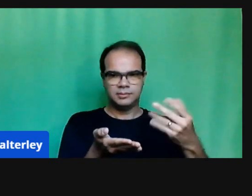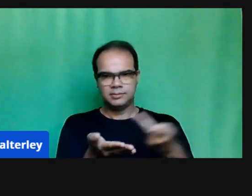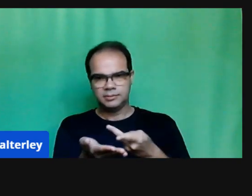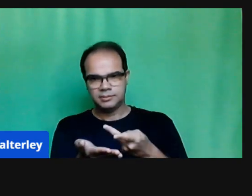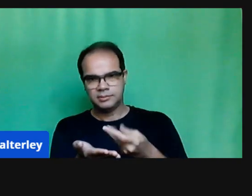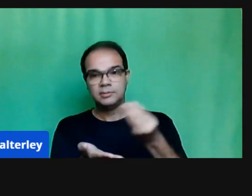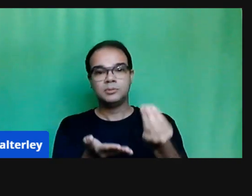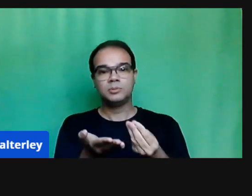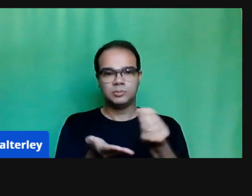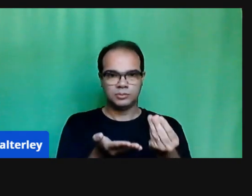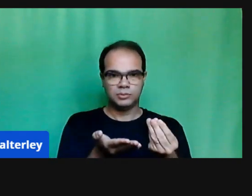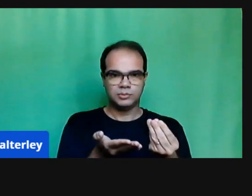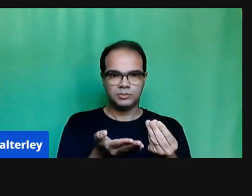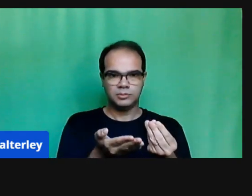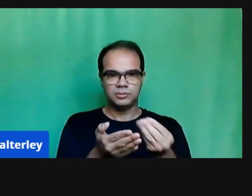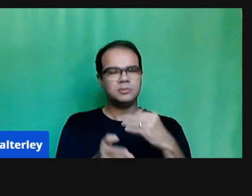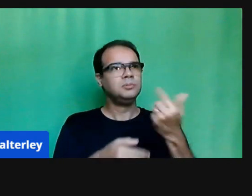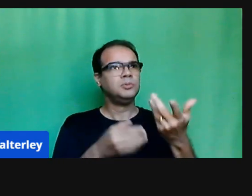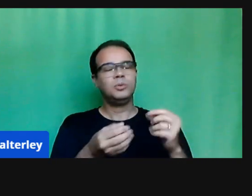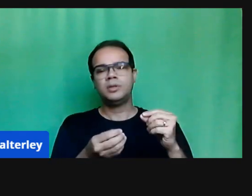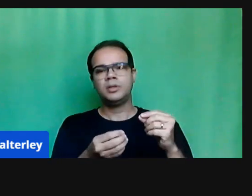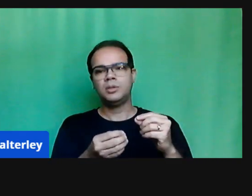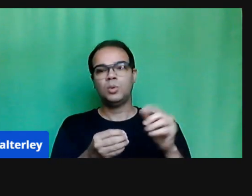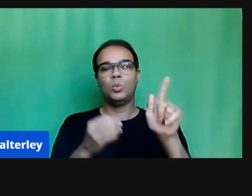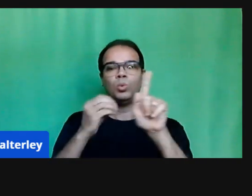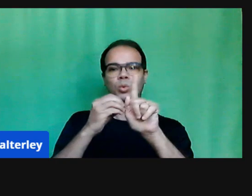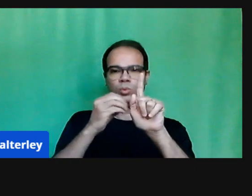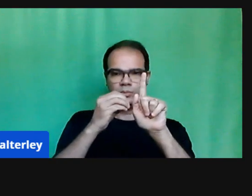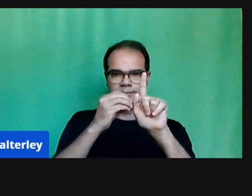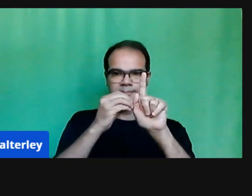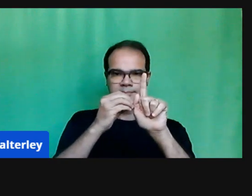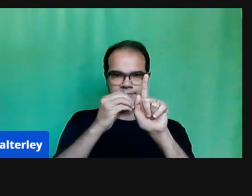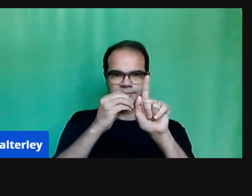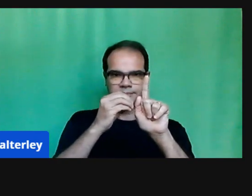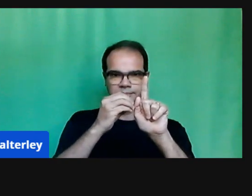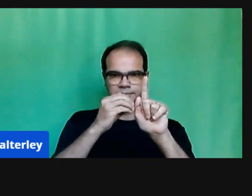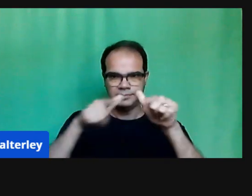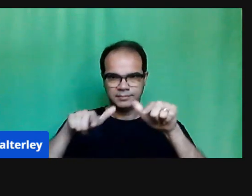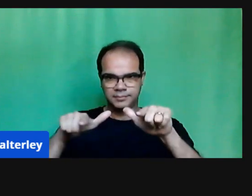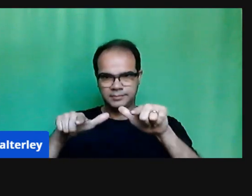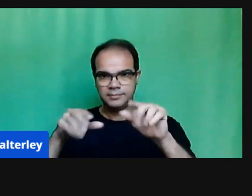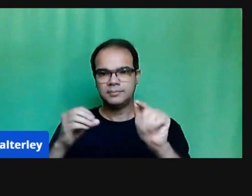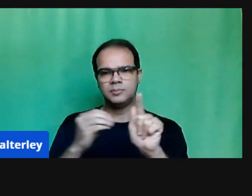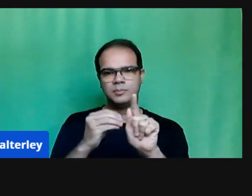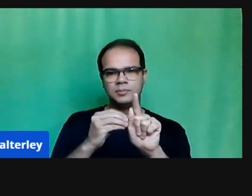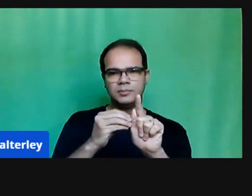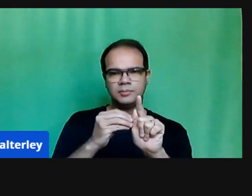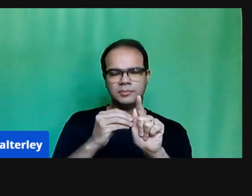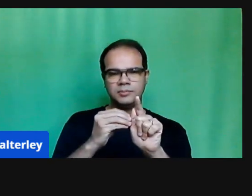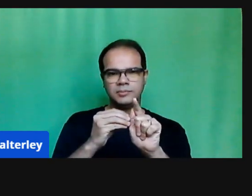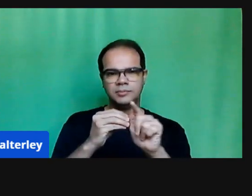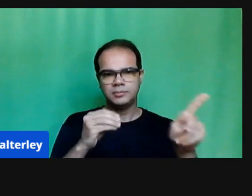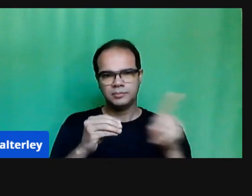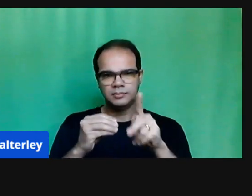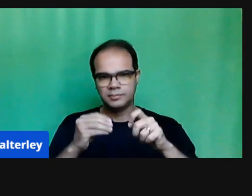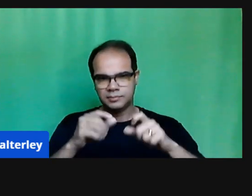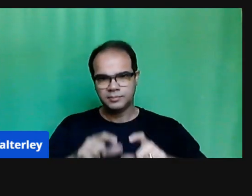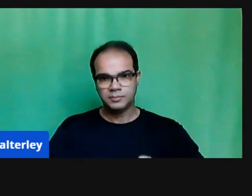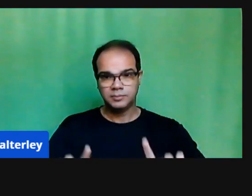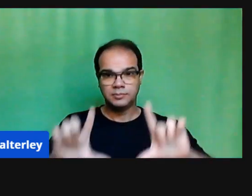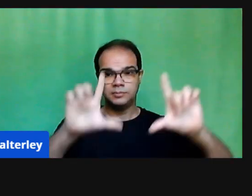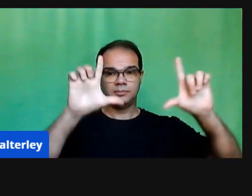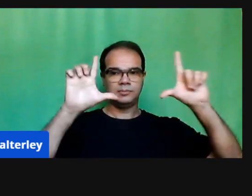que fica disponível no Google Drive, com acesso da coordenação dos professores, porque aí todo mundo pode acessar essa planilha remotamente,